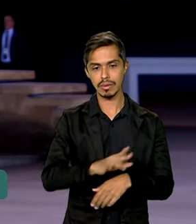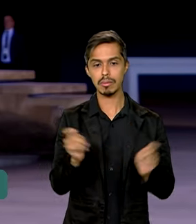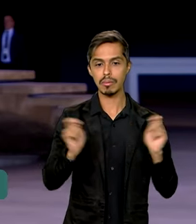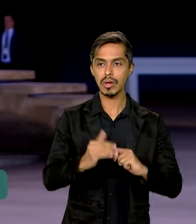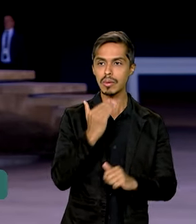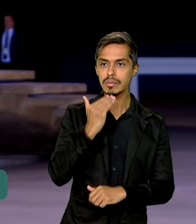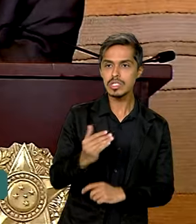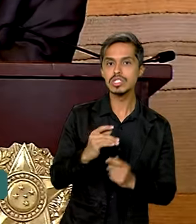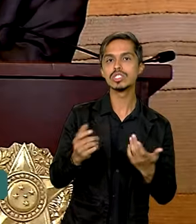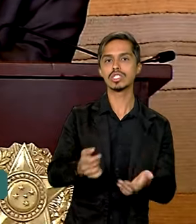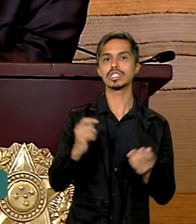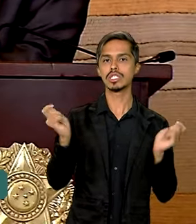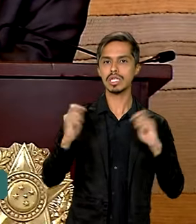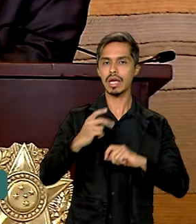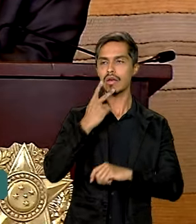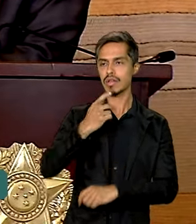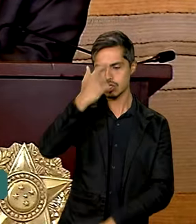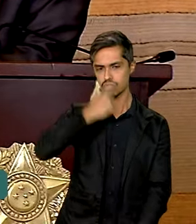beninense.